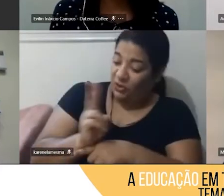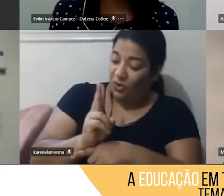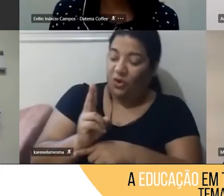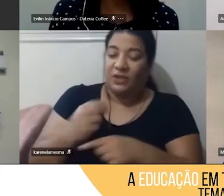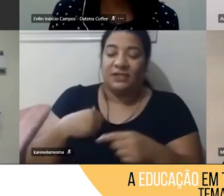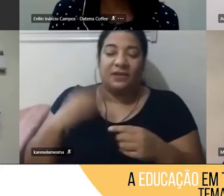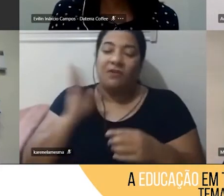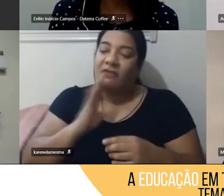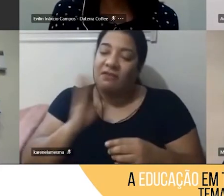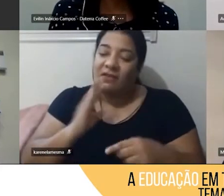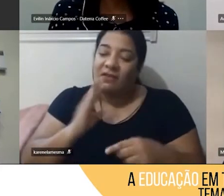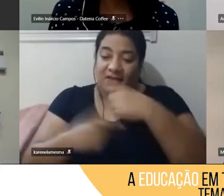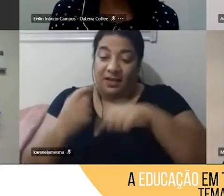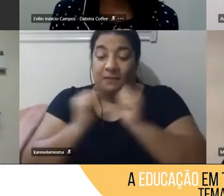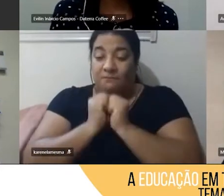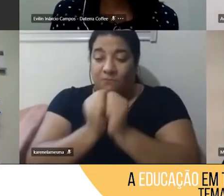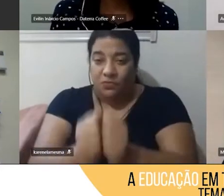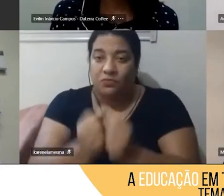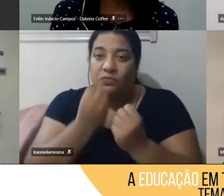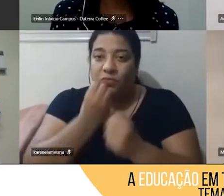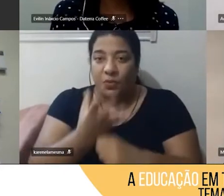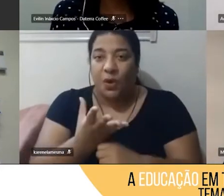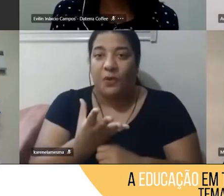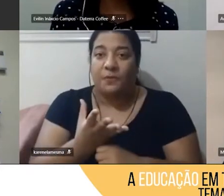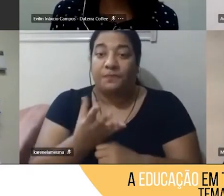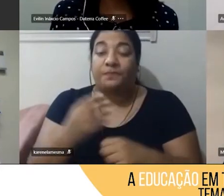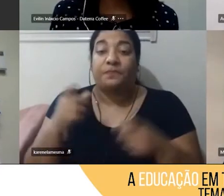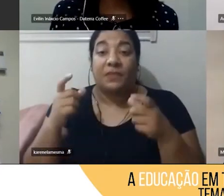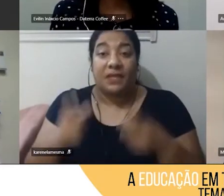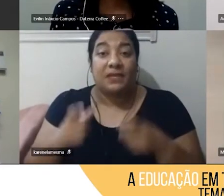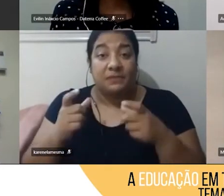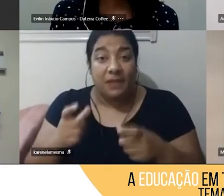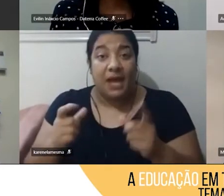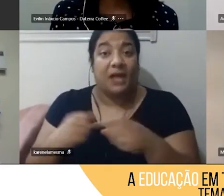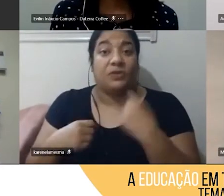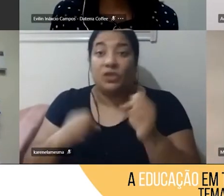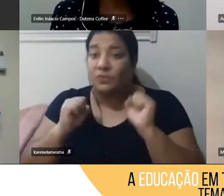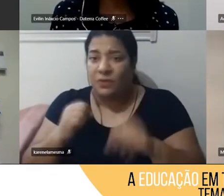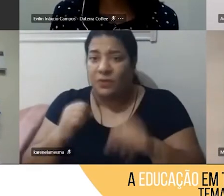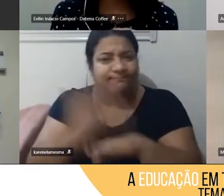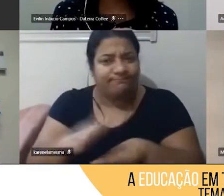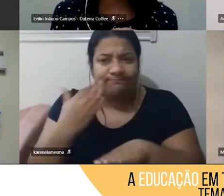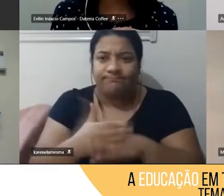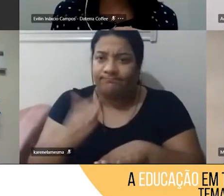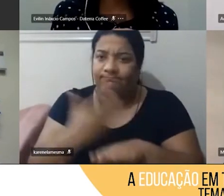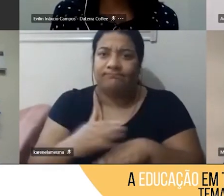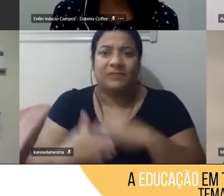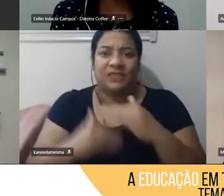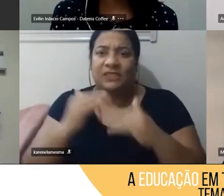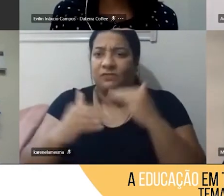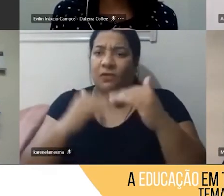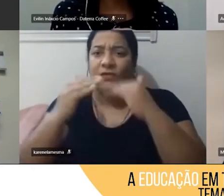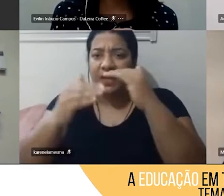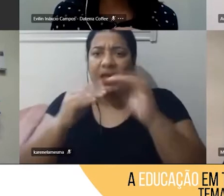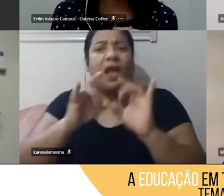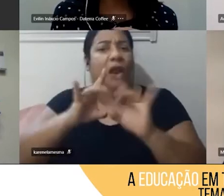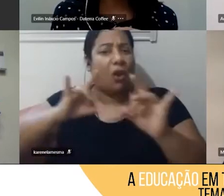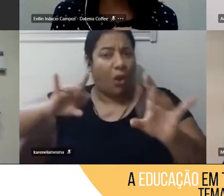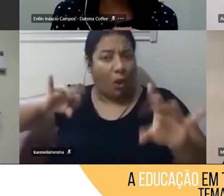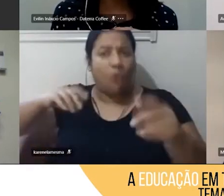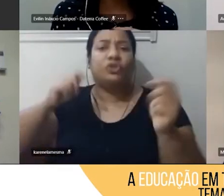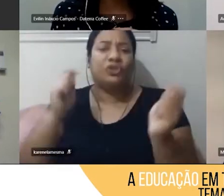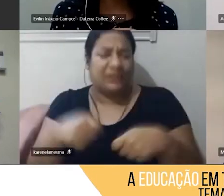bom construir isso com eles, e esse espaço é onde a gente pode se desenvolver mesmo estando longe, né, um do outro, então,